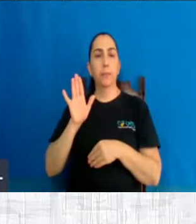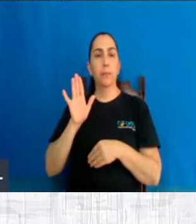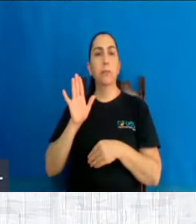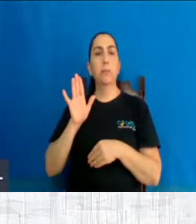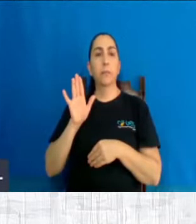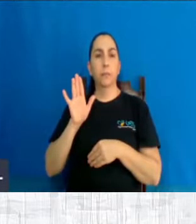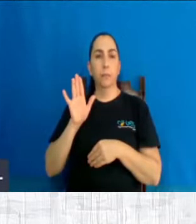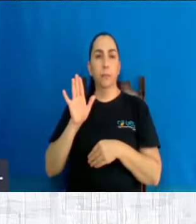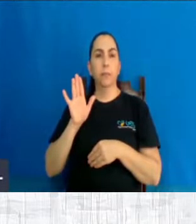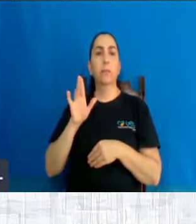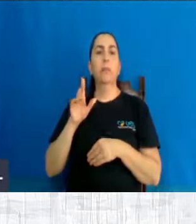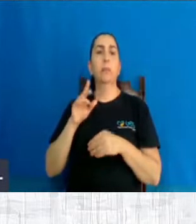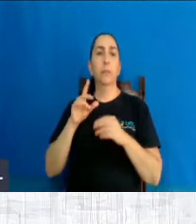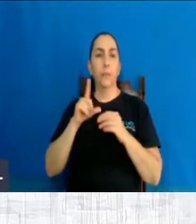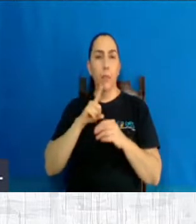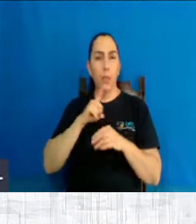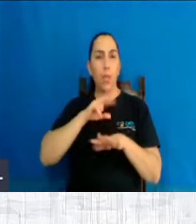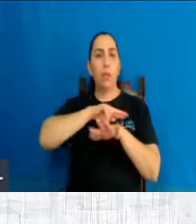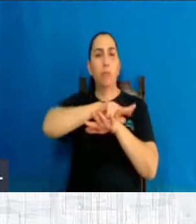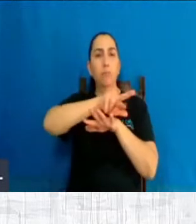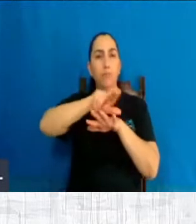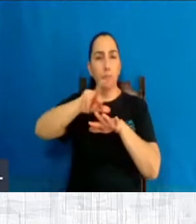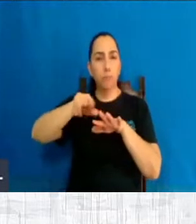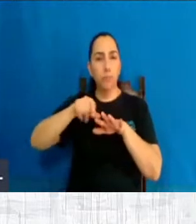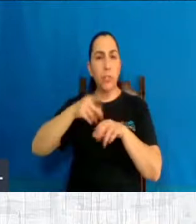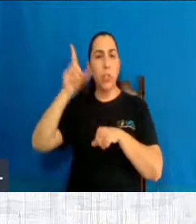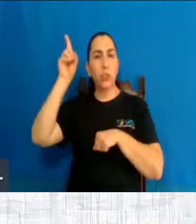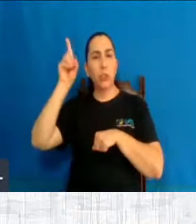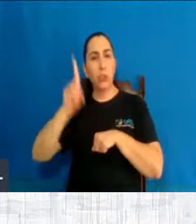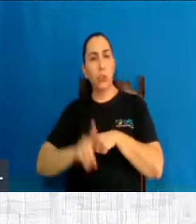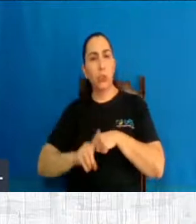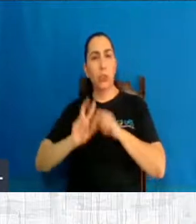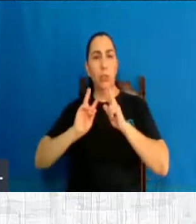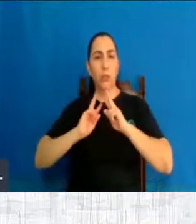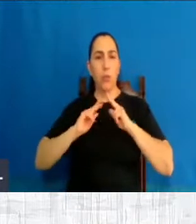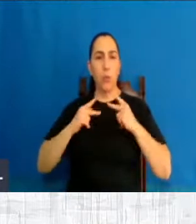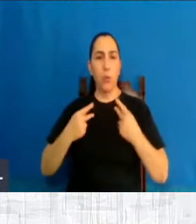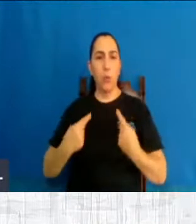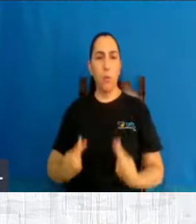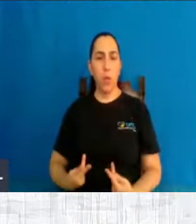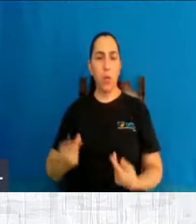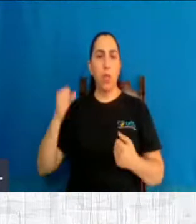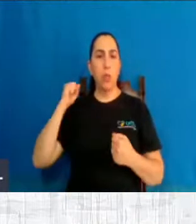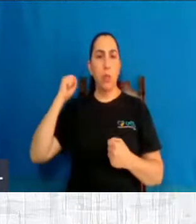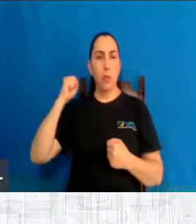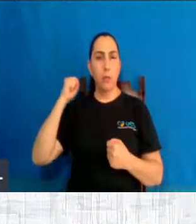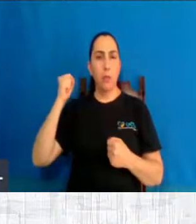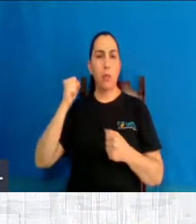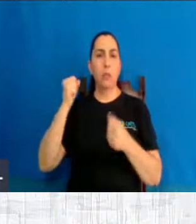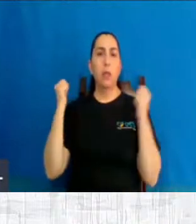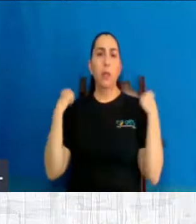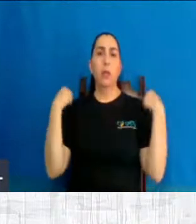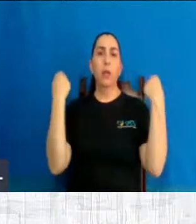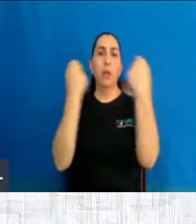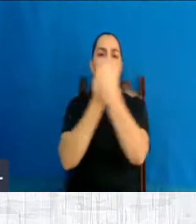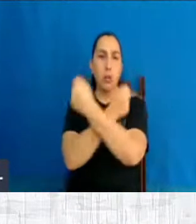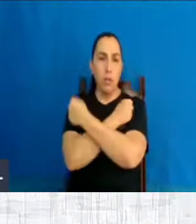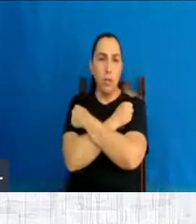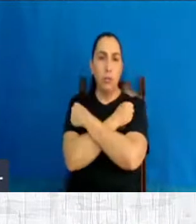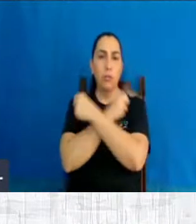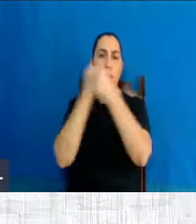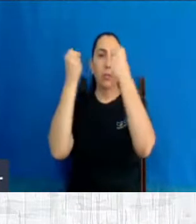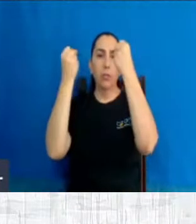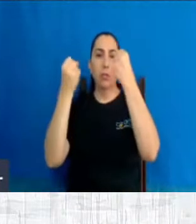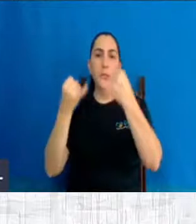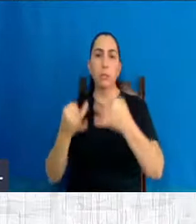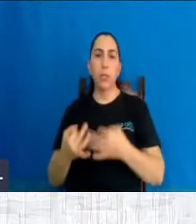humanistas, defensores dos direitos humanos, grandes homens e mulheres, Gandhi fala que me parece claro como a luz do